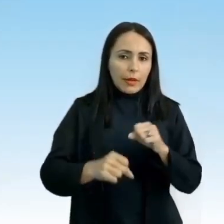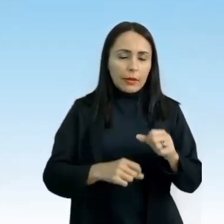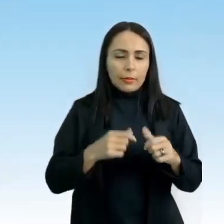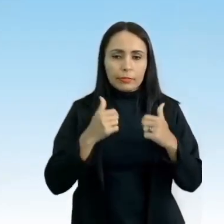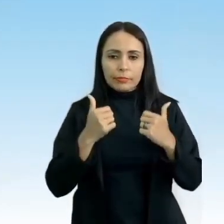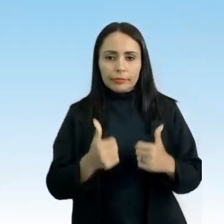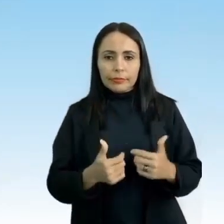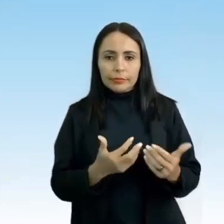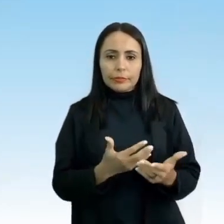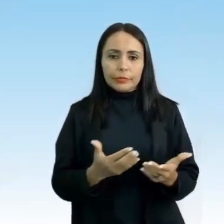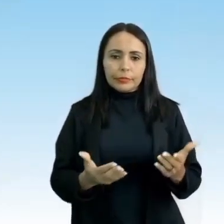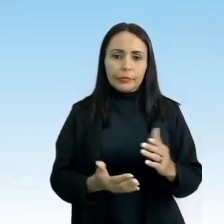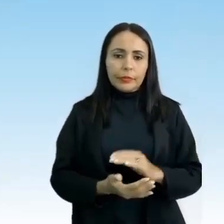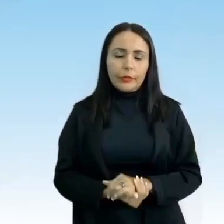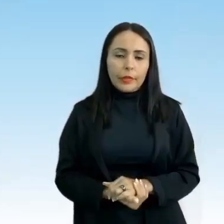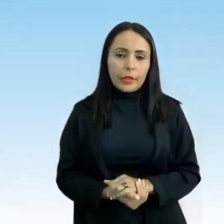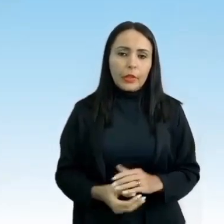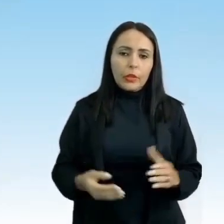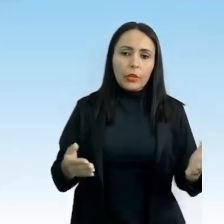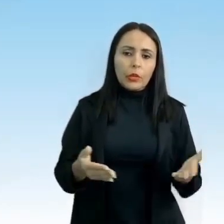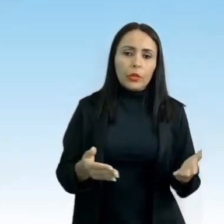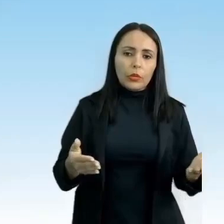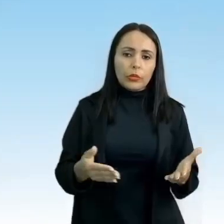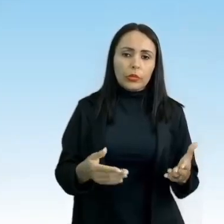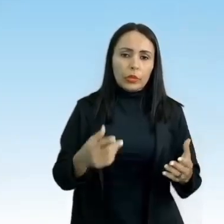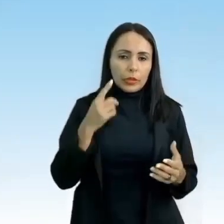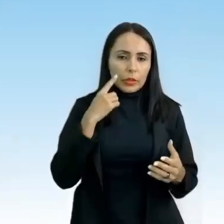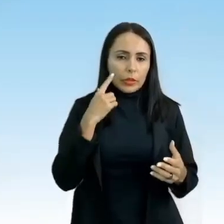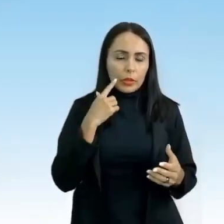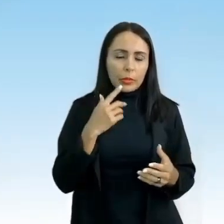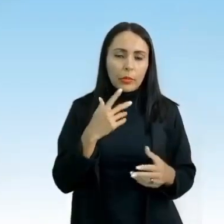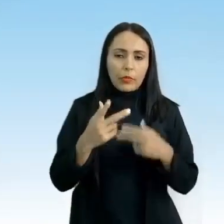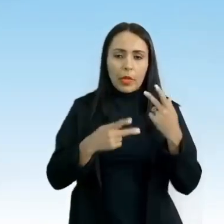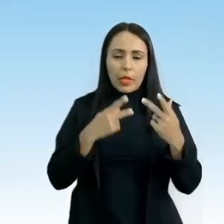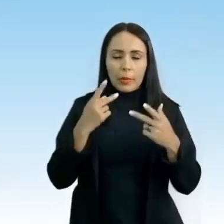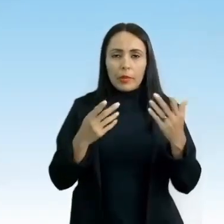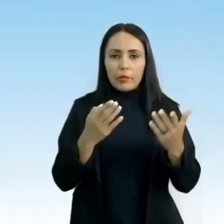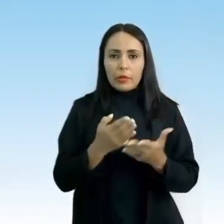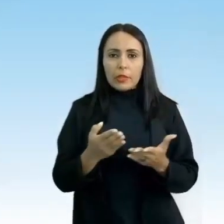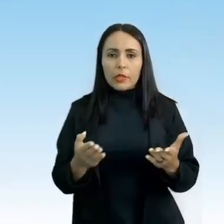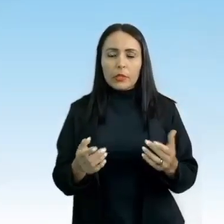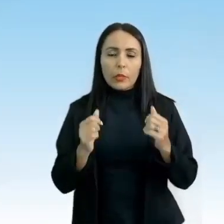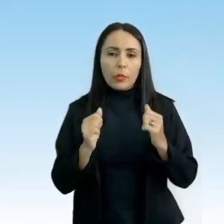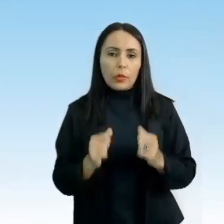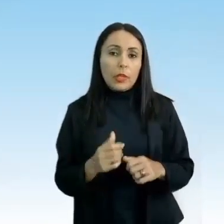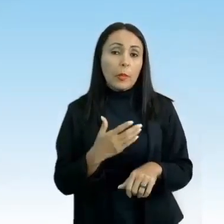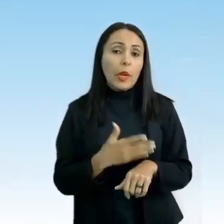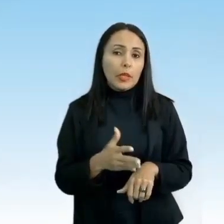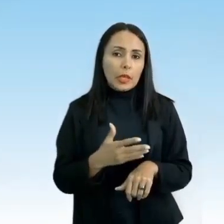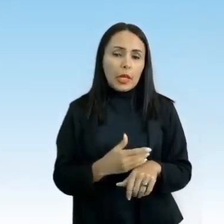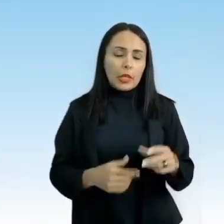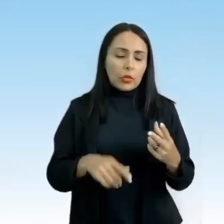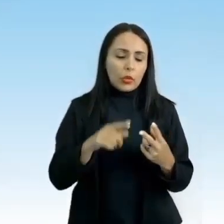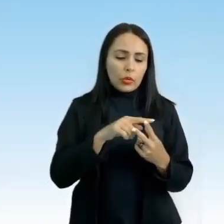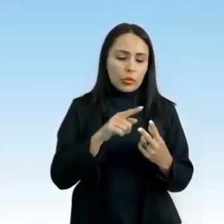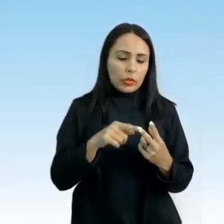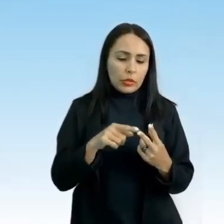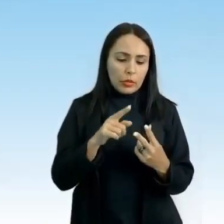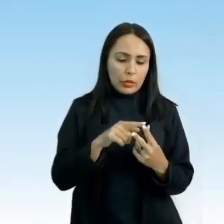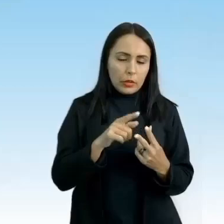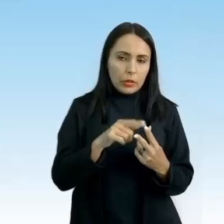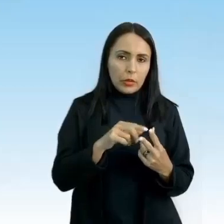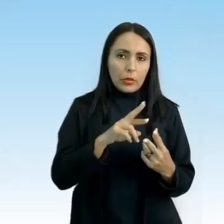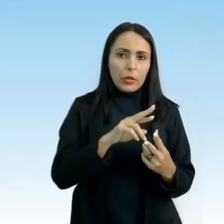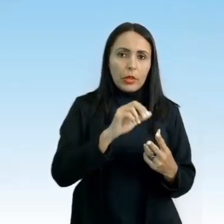BMX, pessoal, é muito conhecido hoje. É uma modalidade olímpica, como eu falei pra vocês, que pode ser praticado em dois estilos. BMX